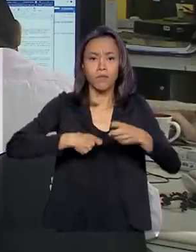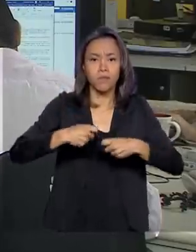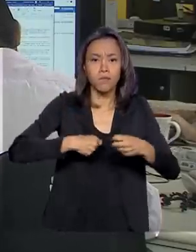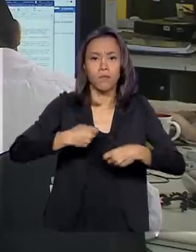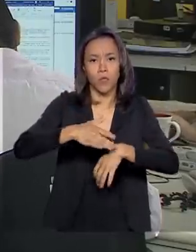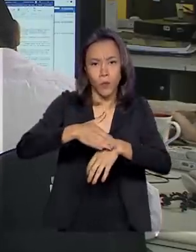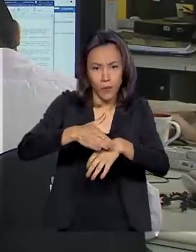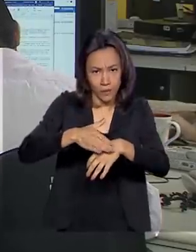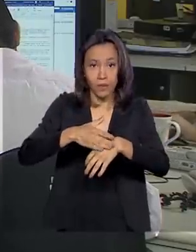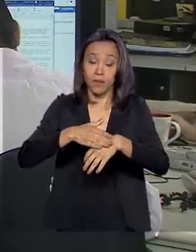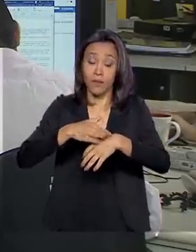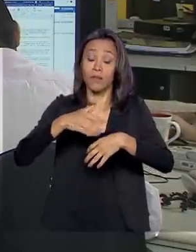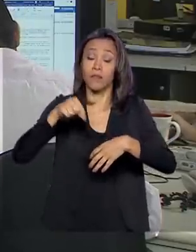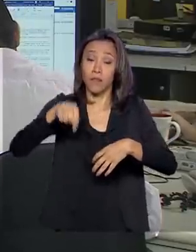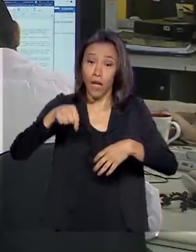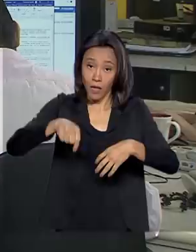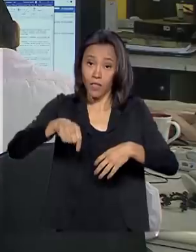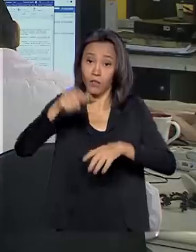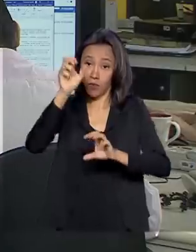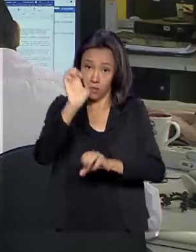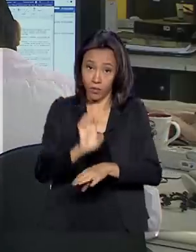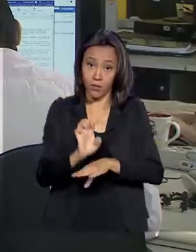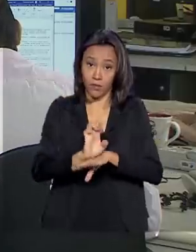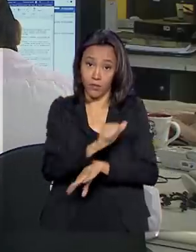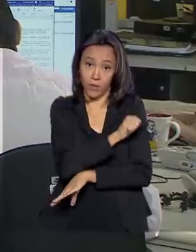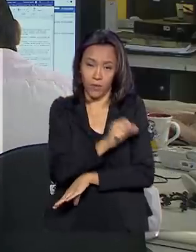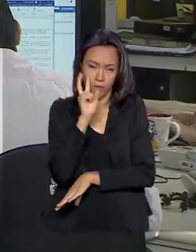aqui no Rio de Janeiro. Vamos ver como foi.